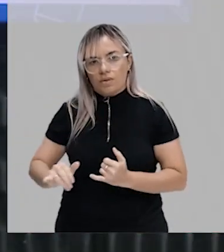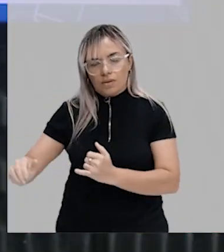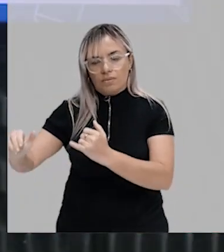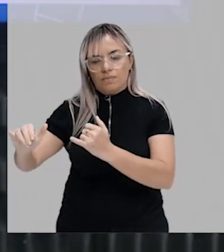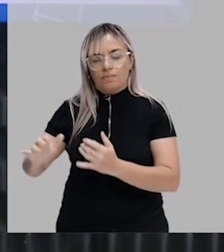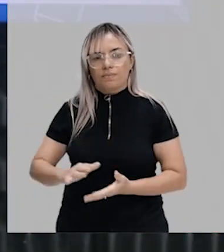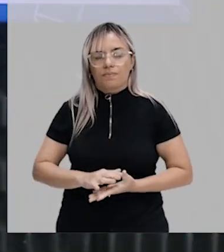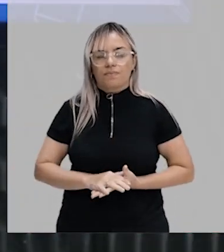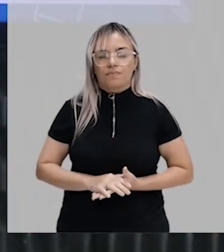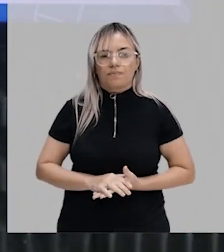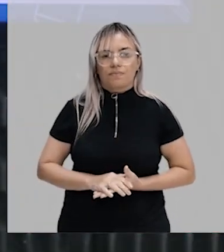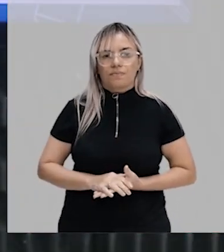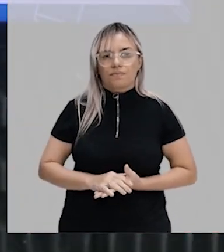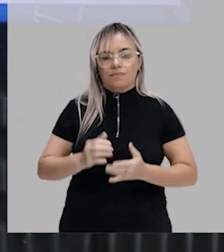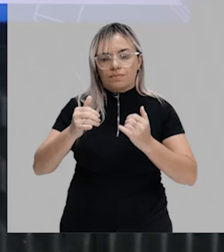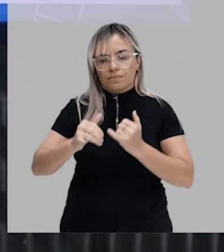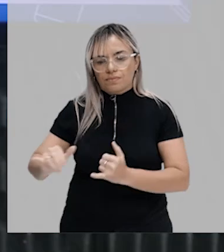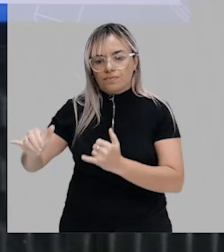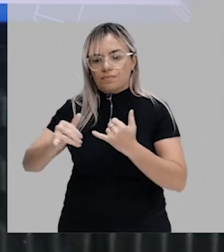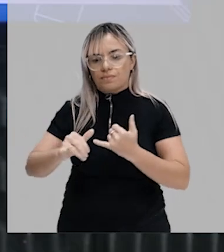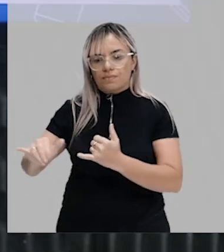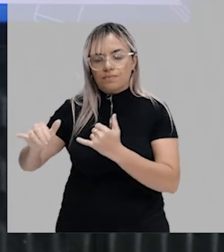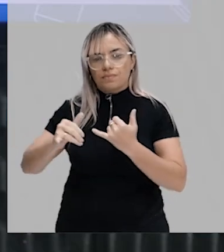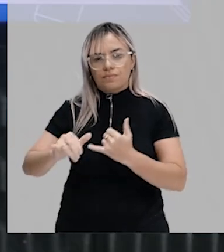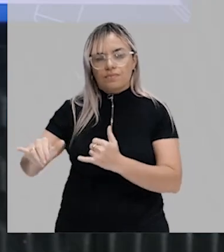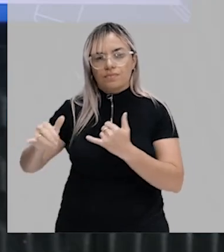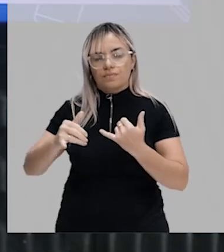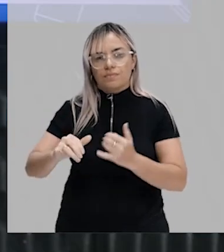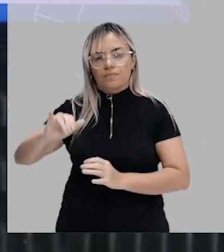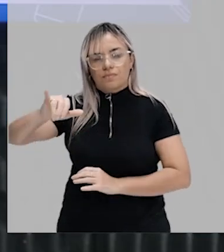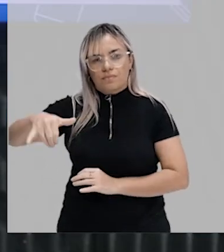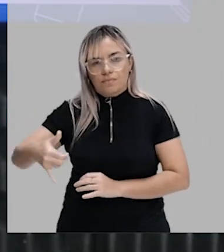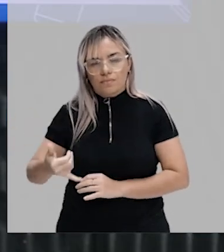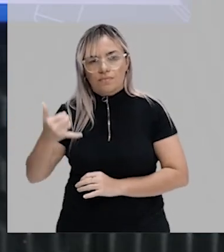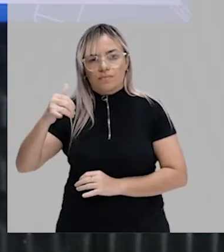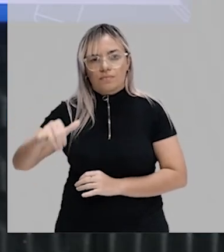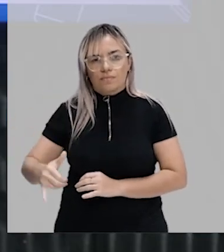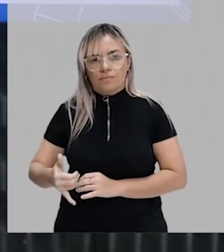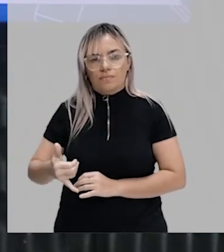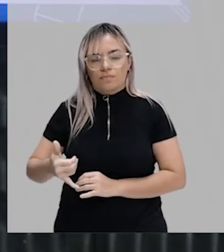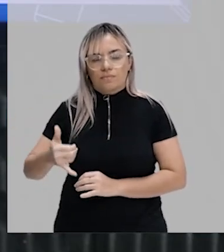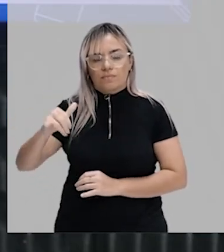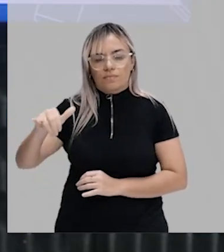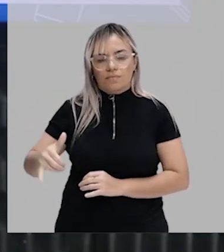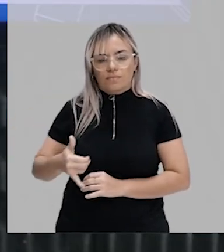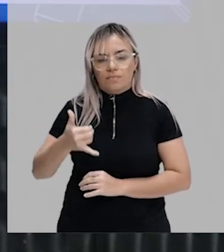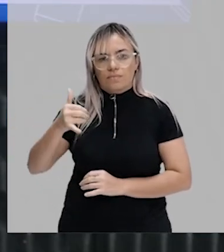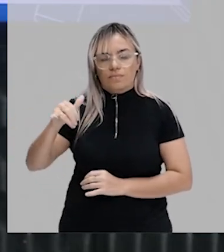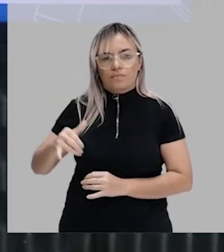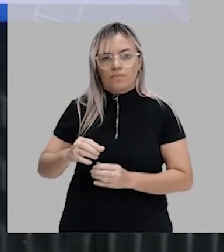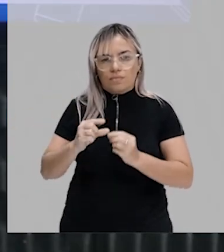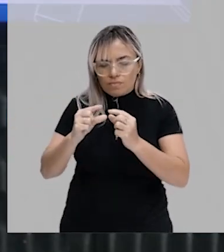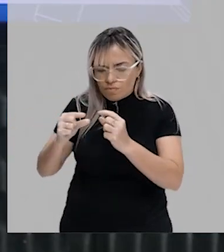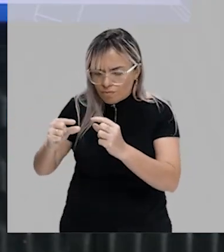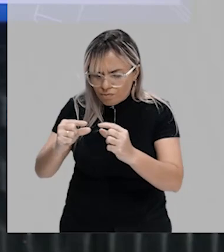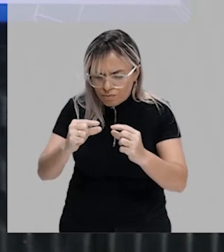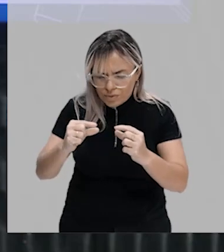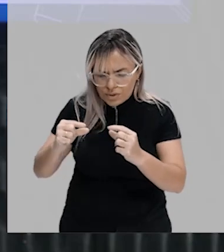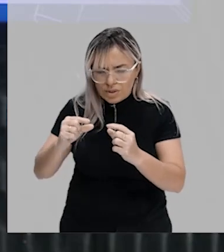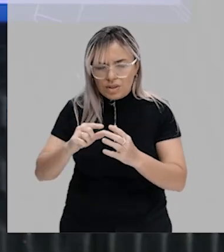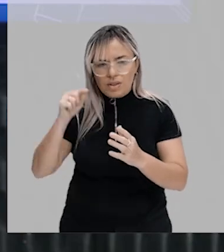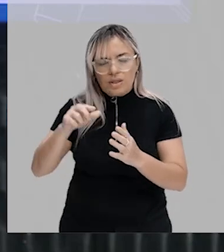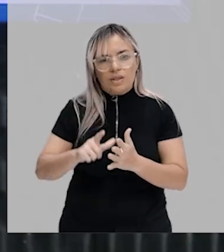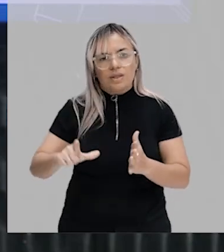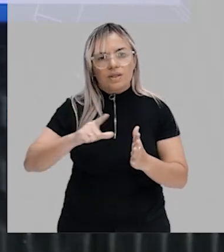energia. Essa liberação dessa energia, essa energia que é liberada, ela é aproveitada para que o micro-organismo produza o seu próprio